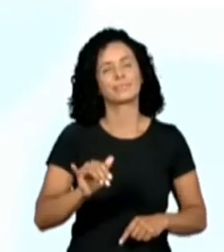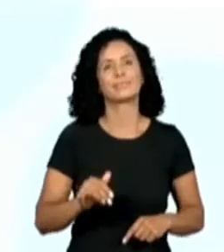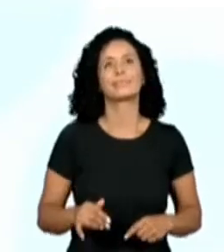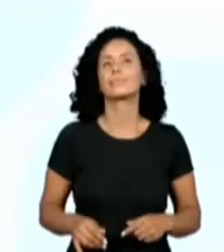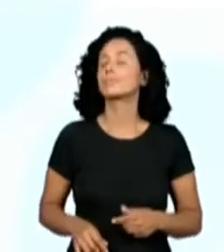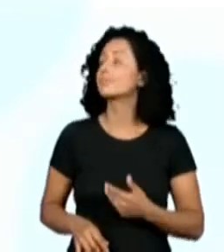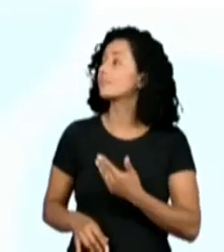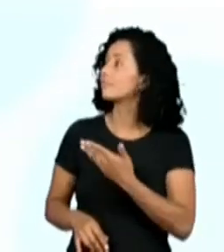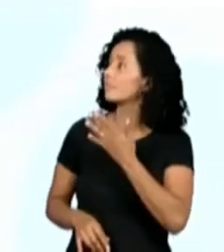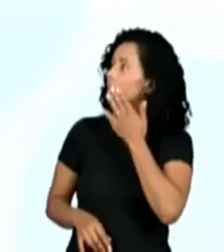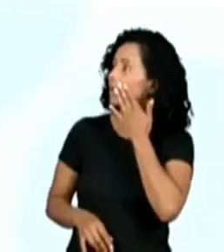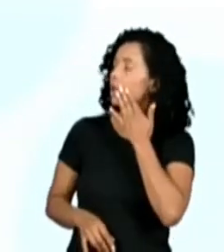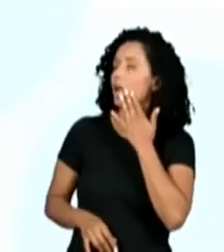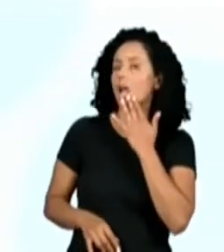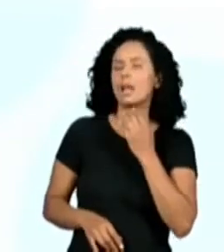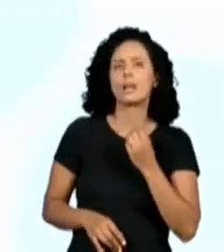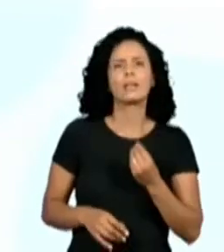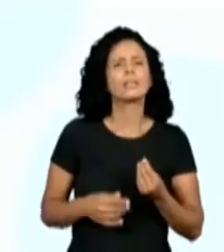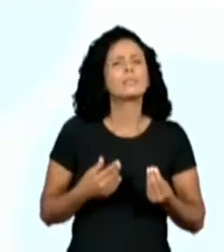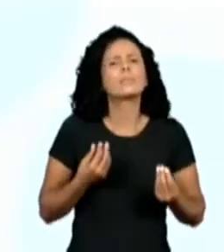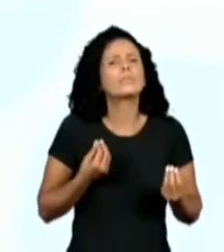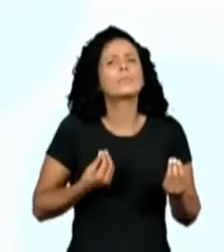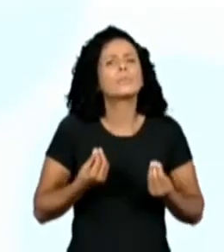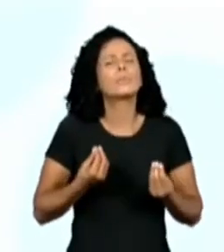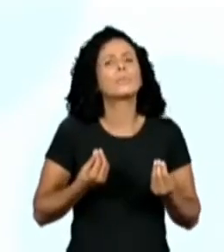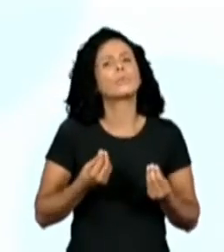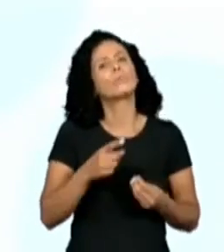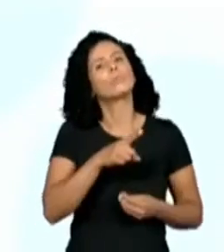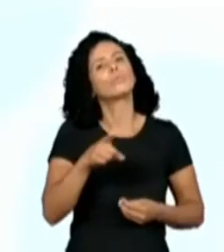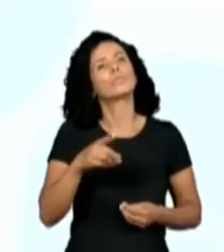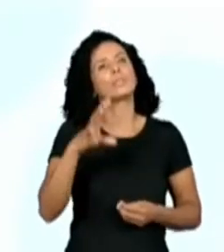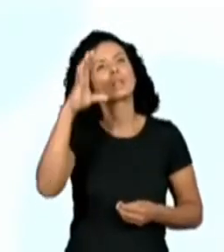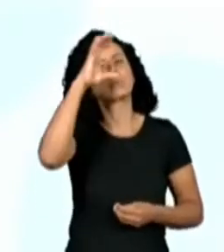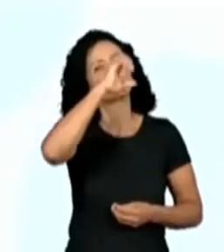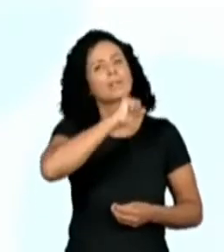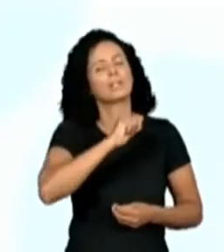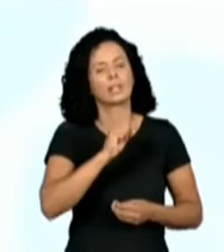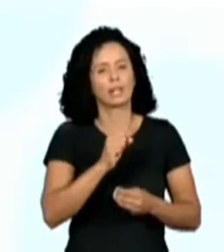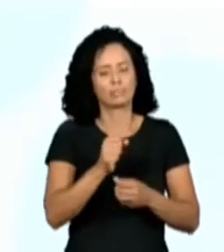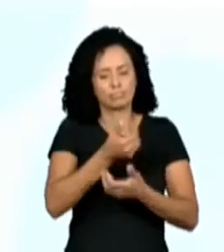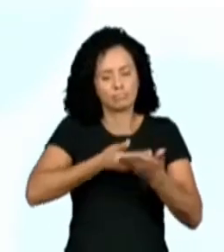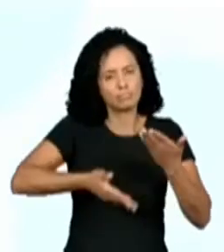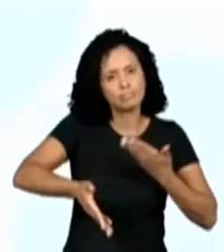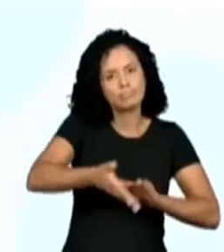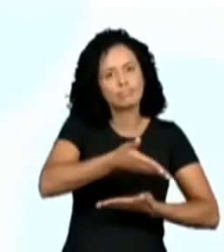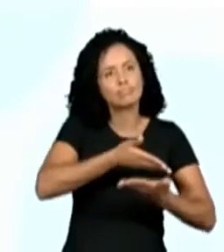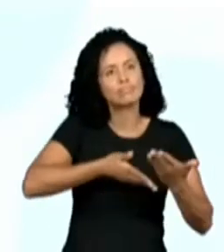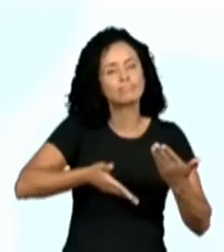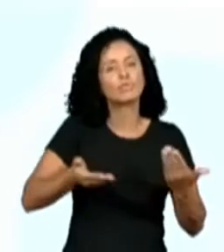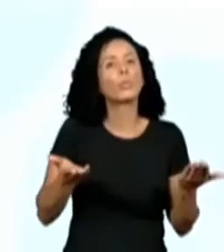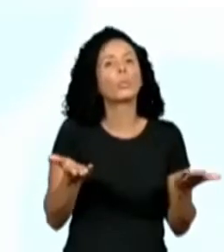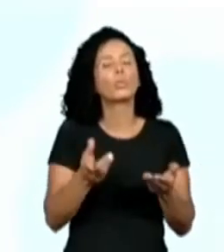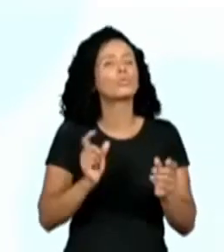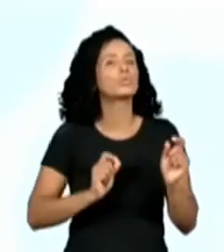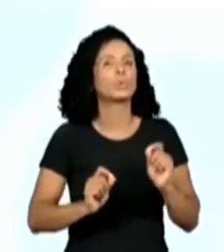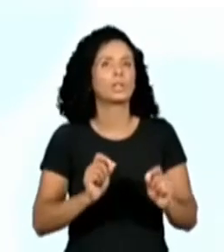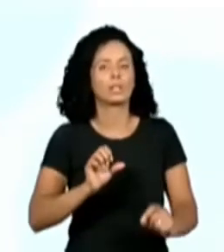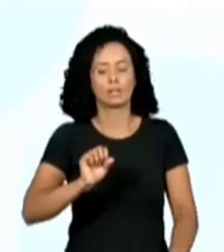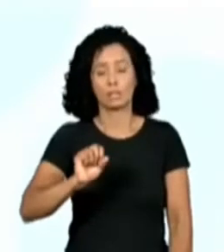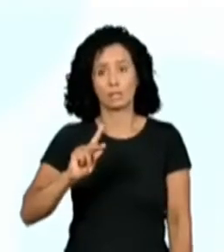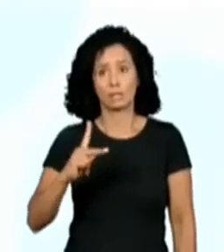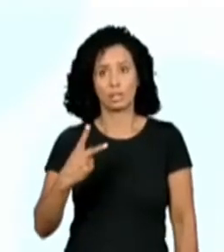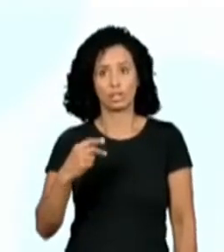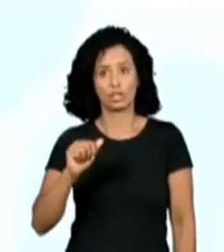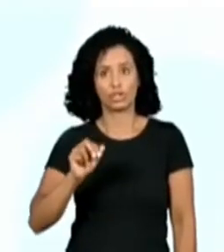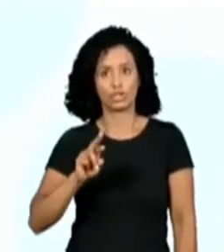supplies for fourth graders. What are we going to share? O que a gente vai compartilhar na aula de hoje? Então,